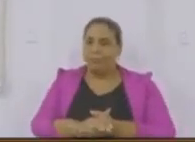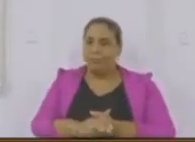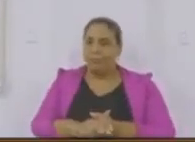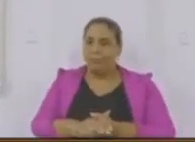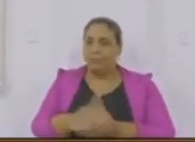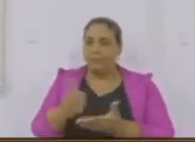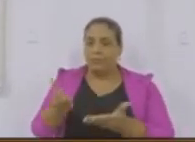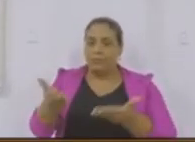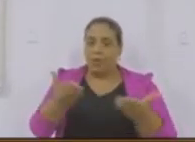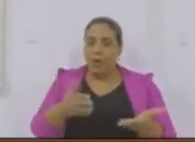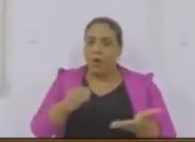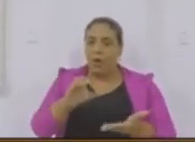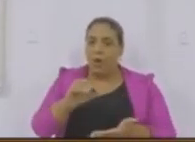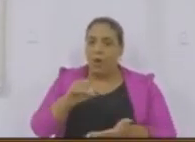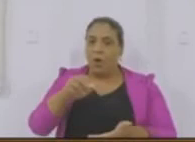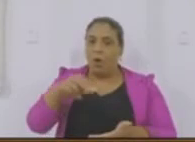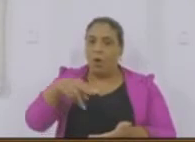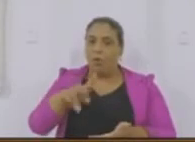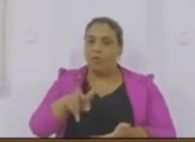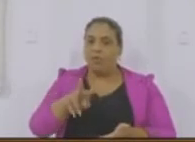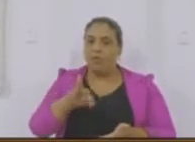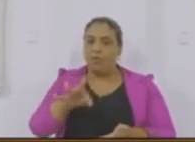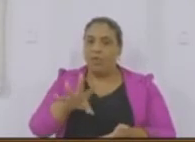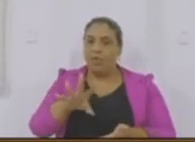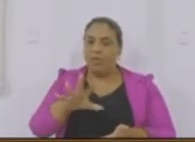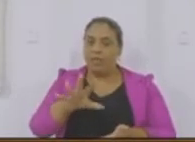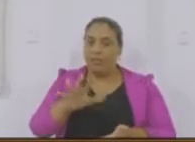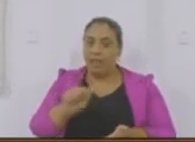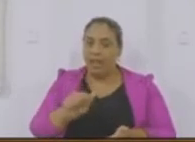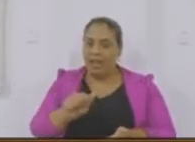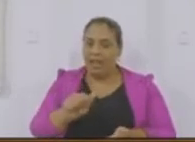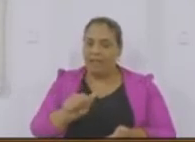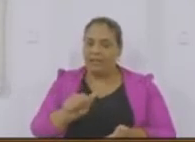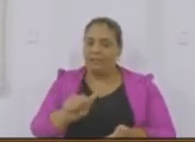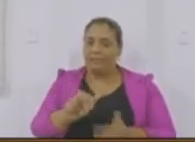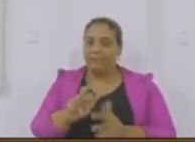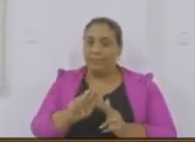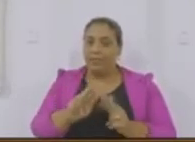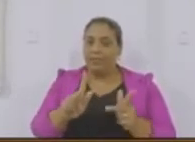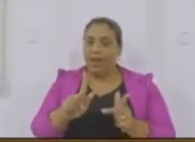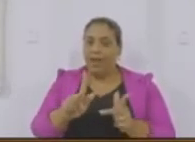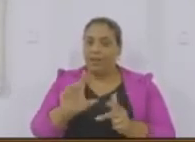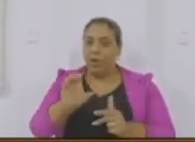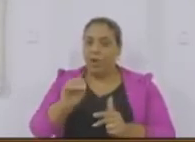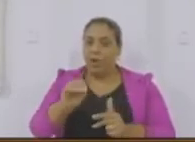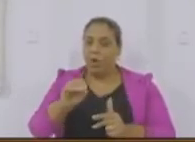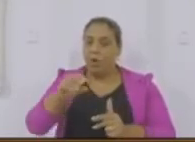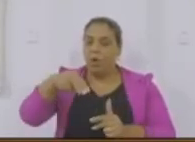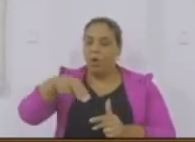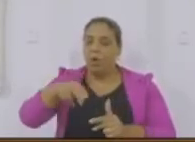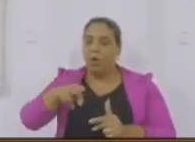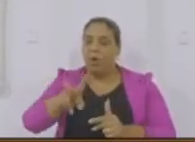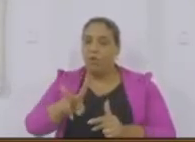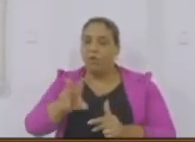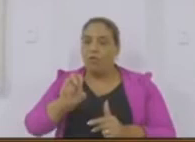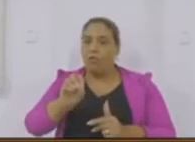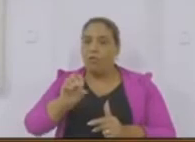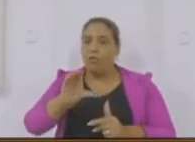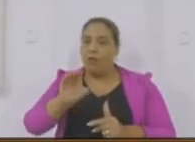pode falar que não. Convocar é obrigado a estar aqui, no tempo do regime aqui, tudinho bonitinho. Só seguir,